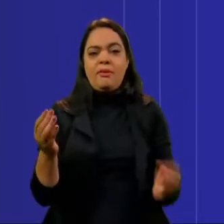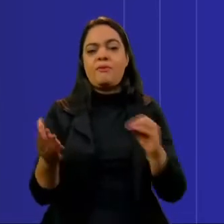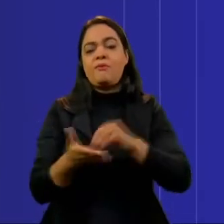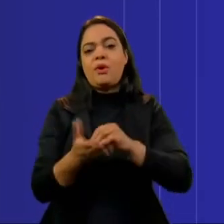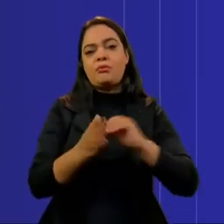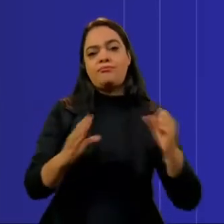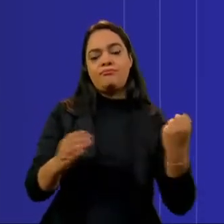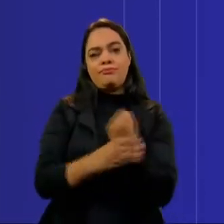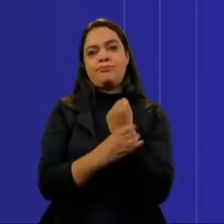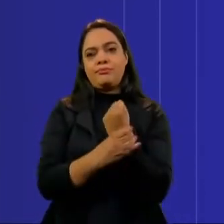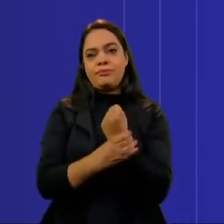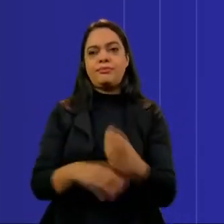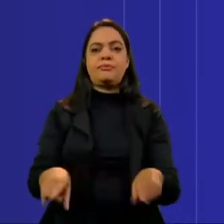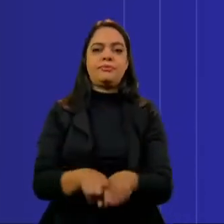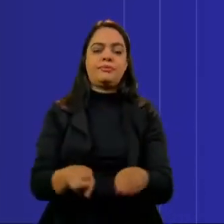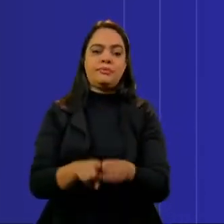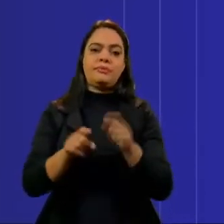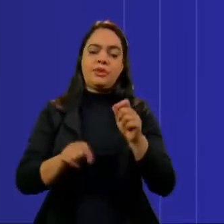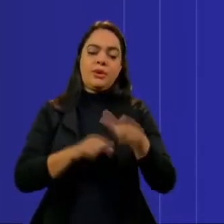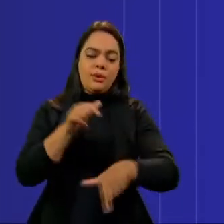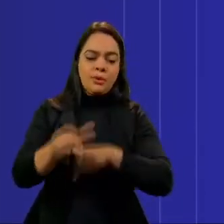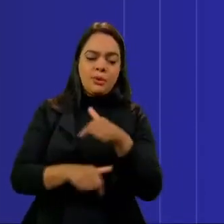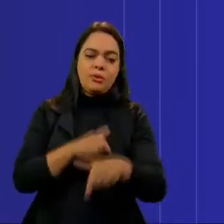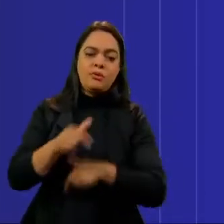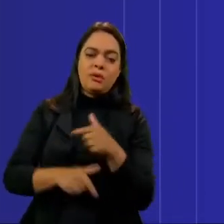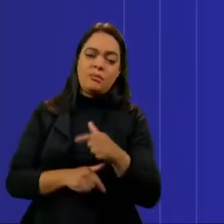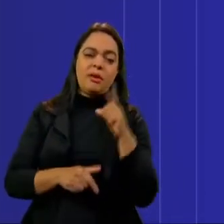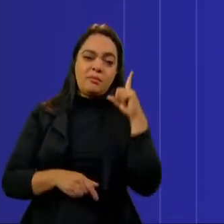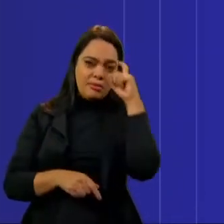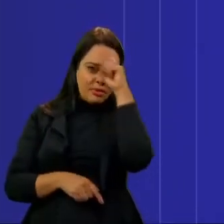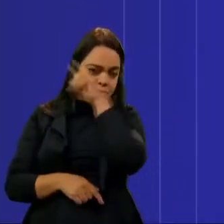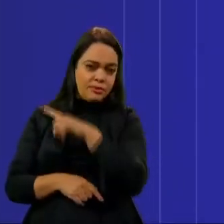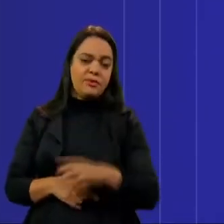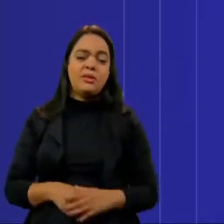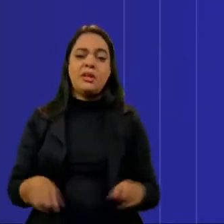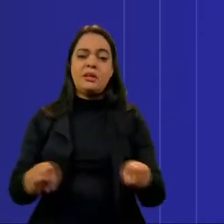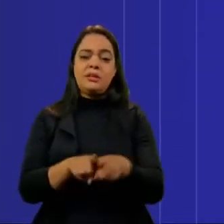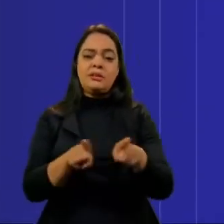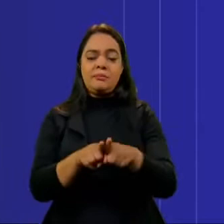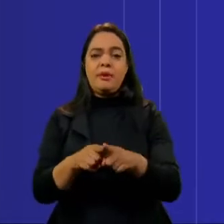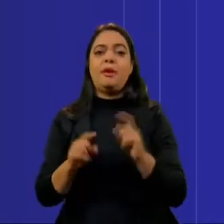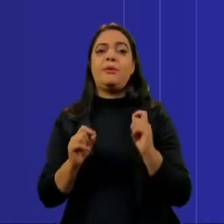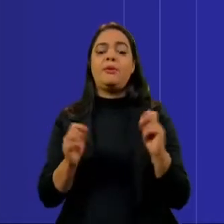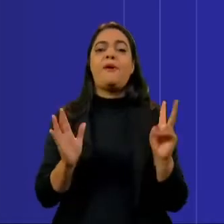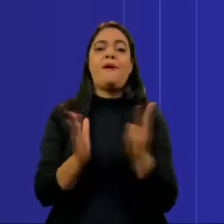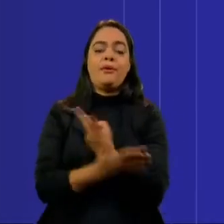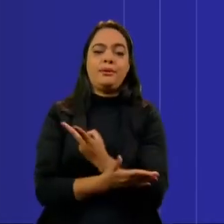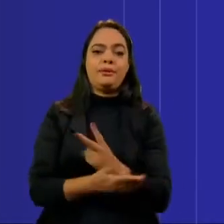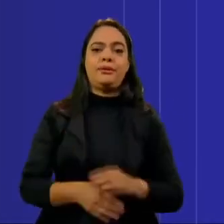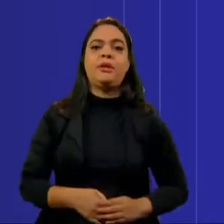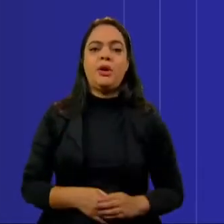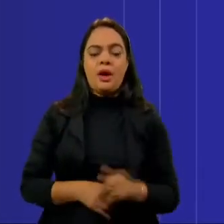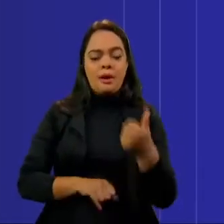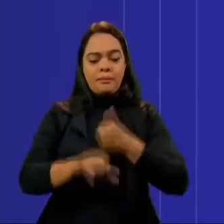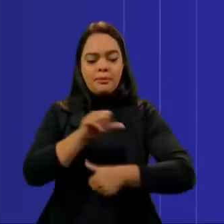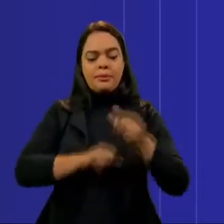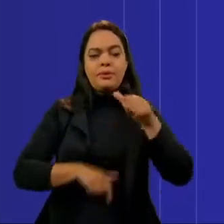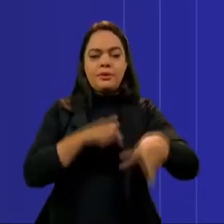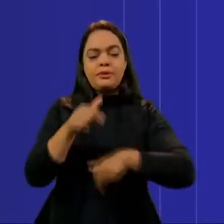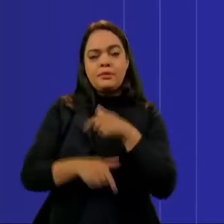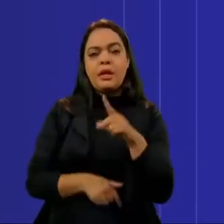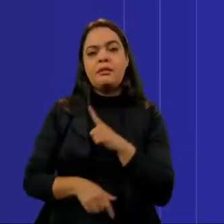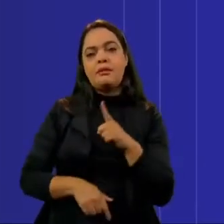geral, e a ascensão do trabalho mais precário. Junto com a reforma trabalhista, que promove o trabalho